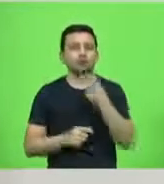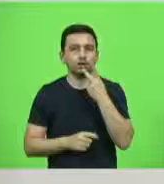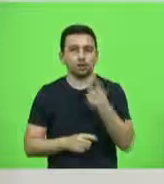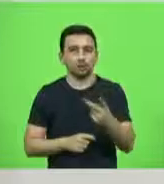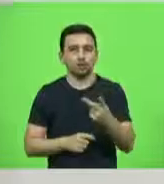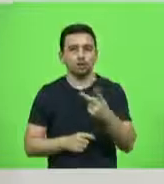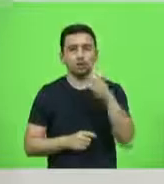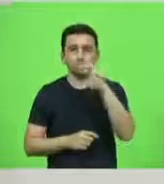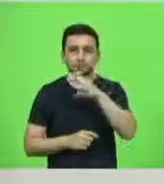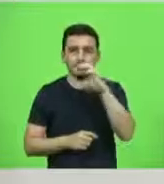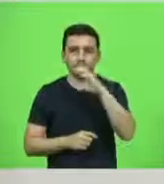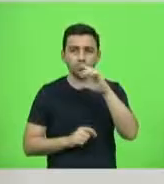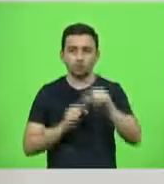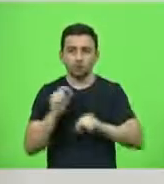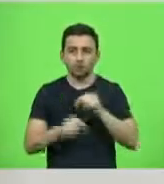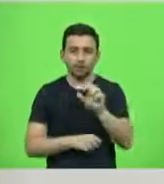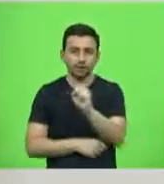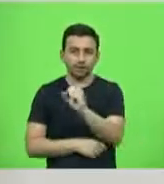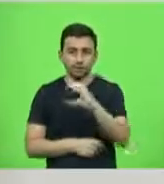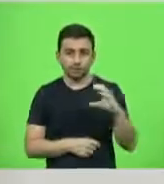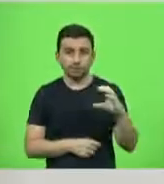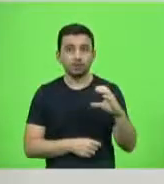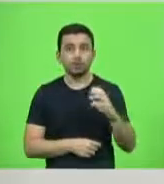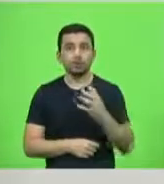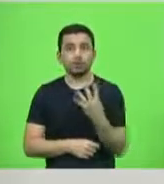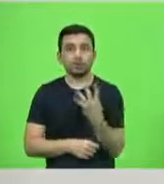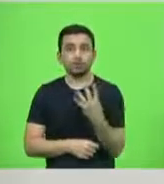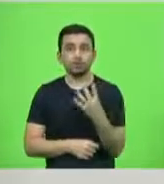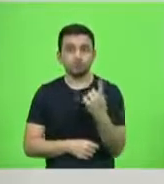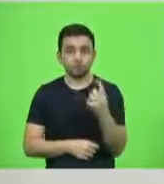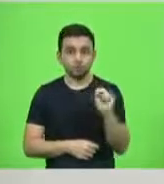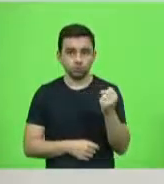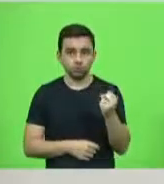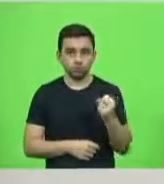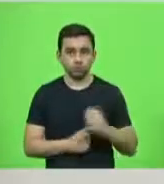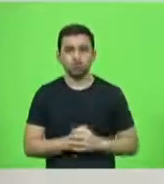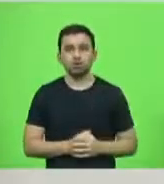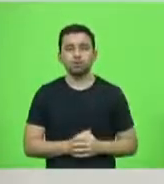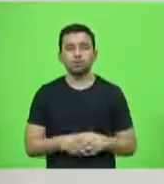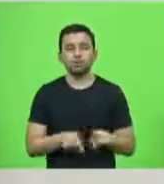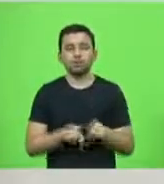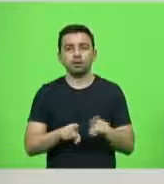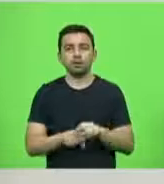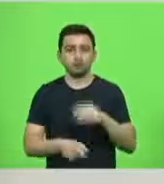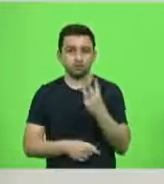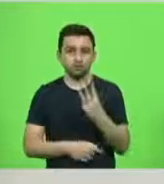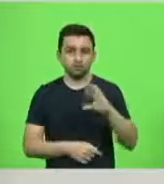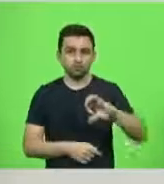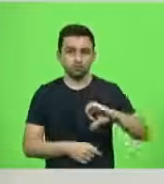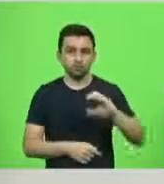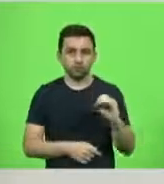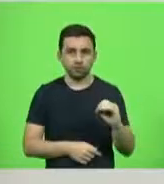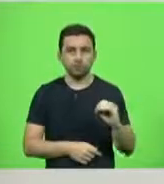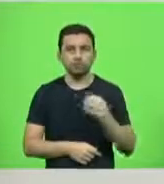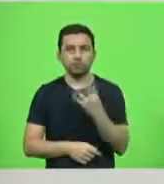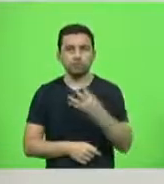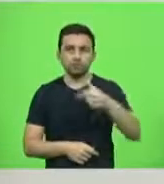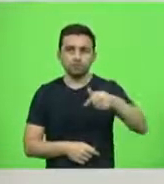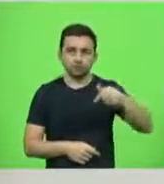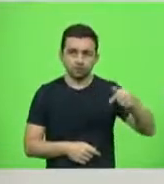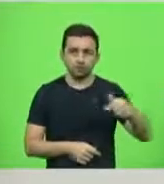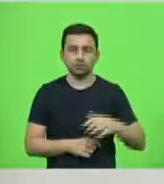repetindo a nossa SC418 que eu comentei, aí tem 390, 108, 477, 350,